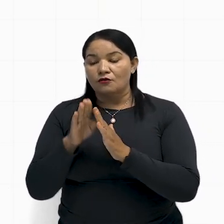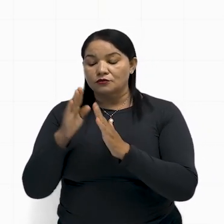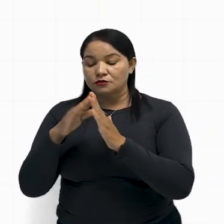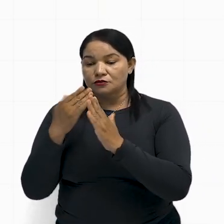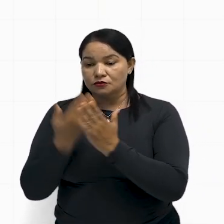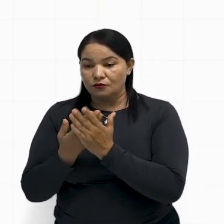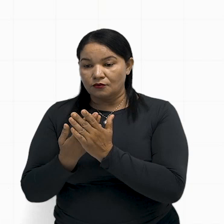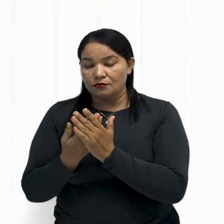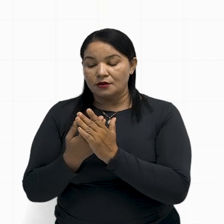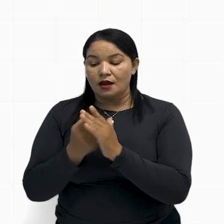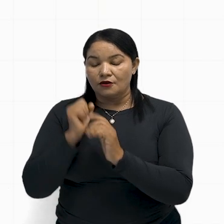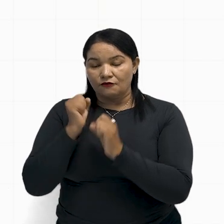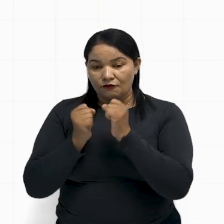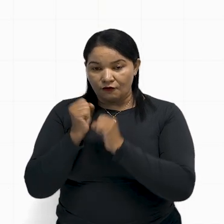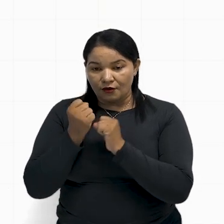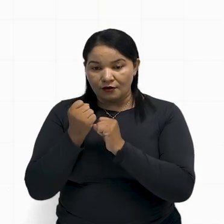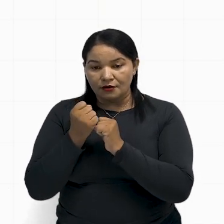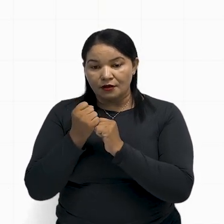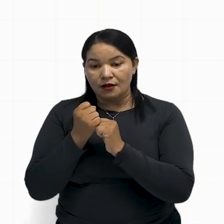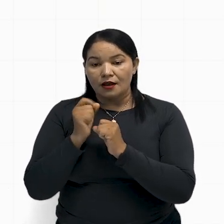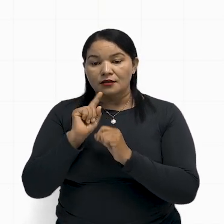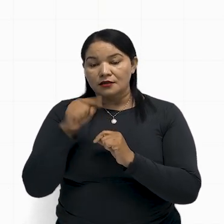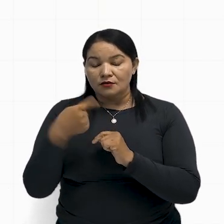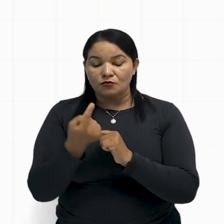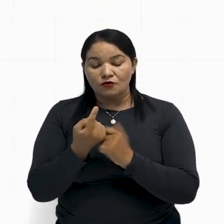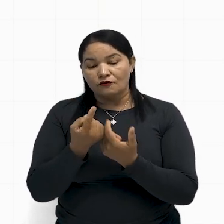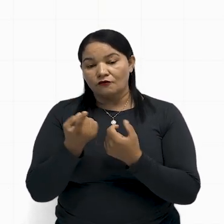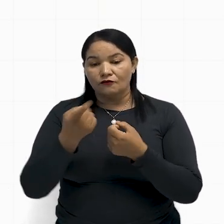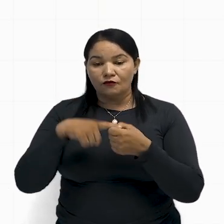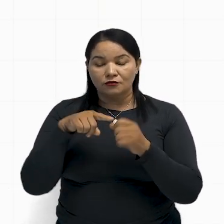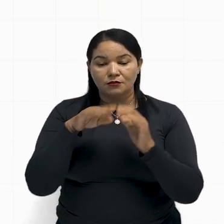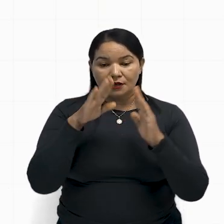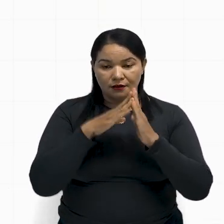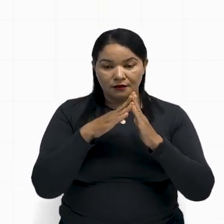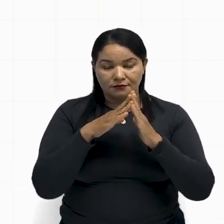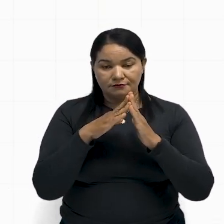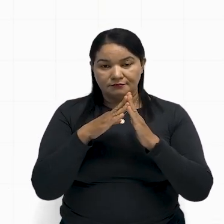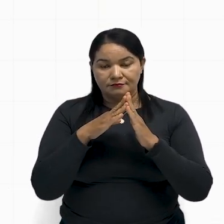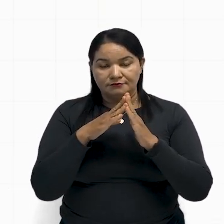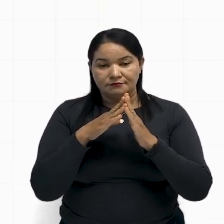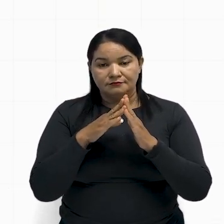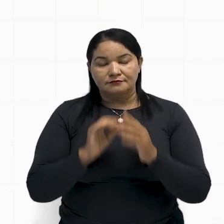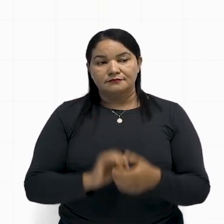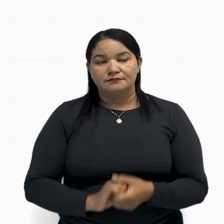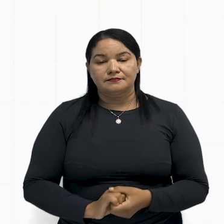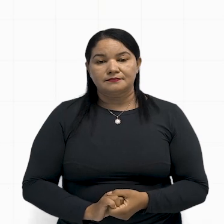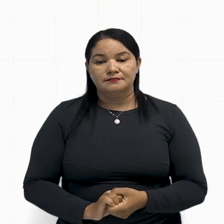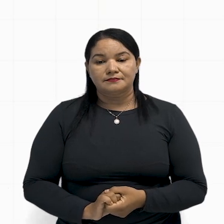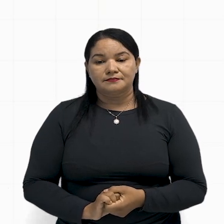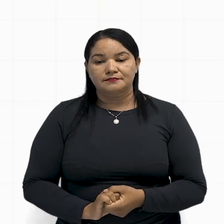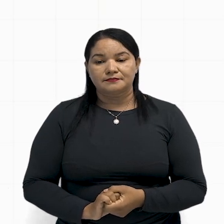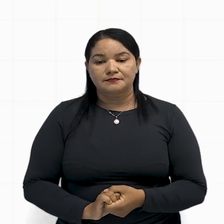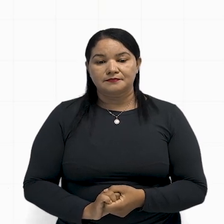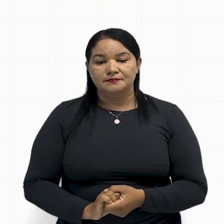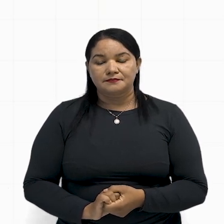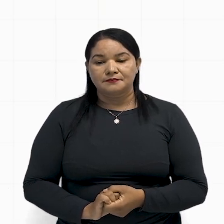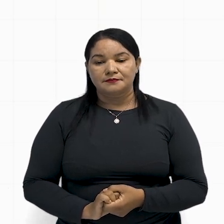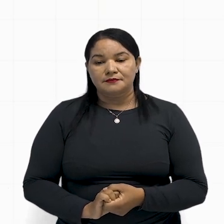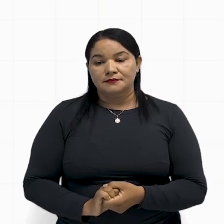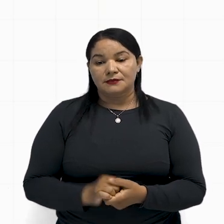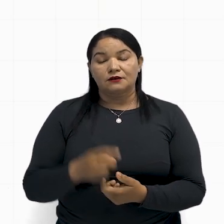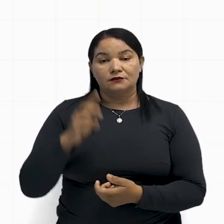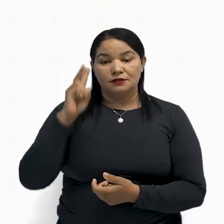escola ele vai pro trabalho, pra fábrica, e depois ele volta pra casa de novo. Tá? Isso nas